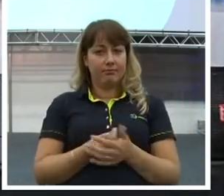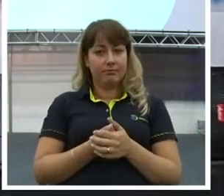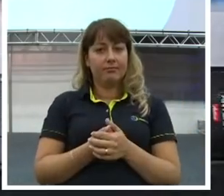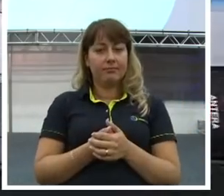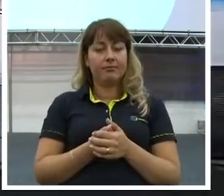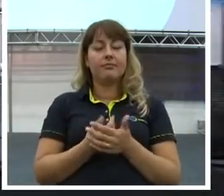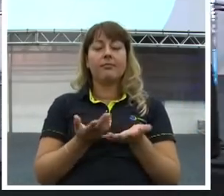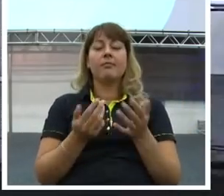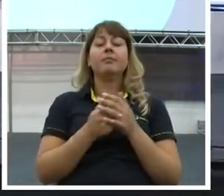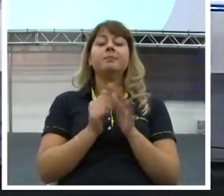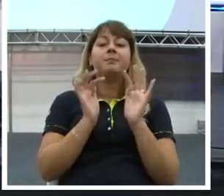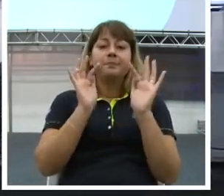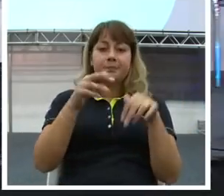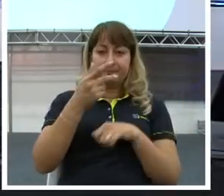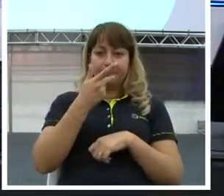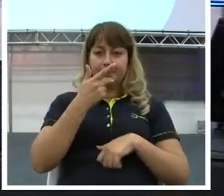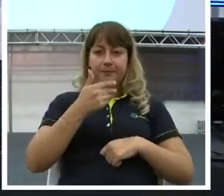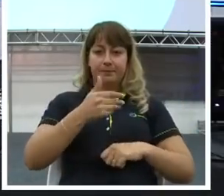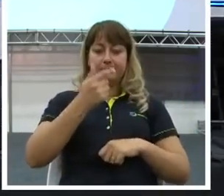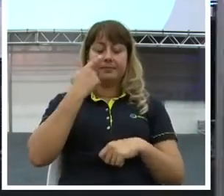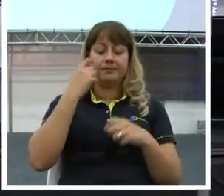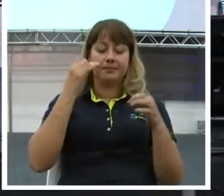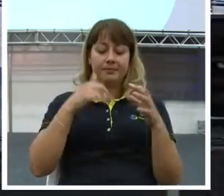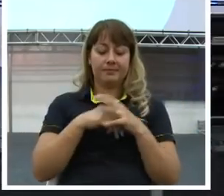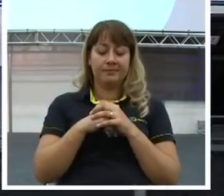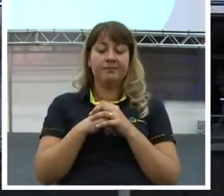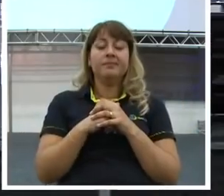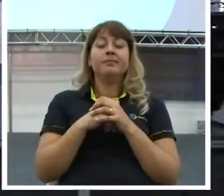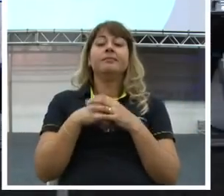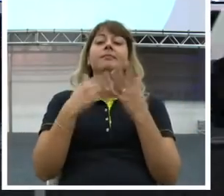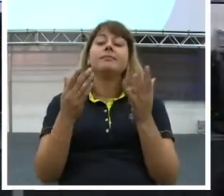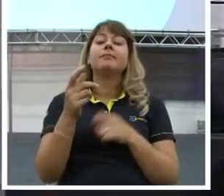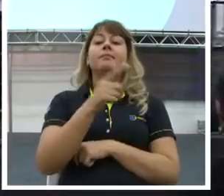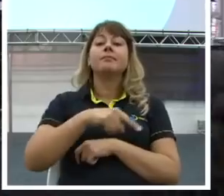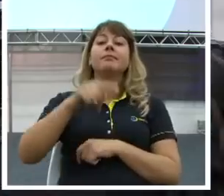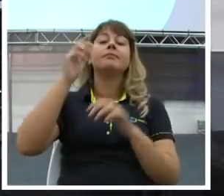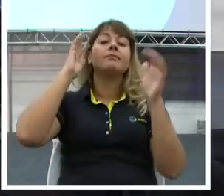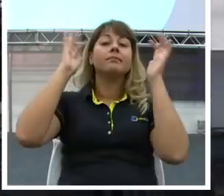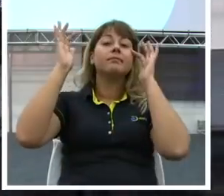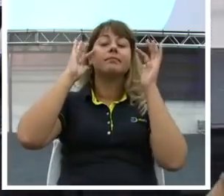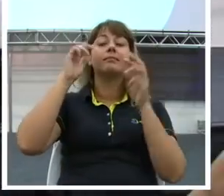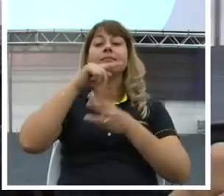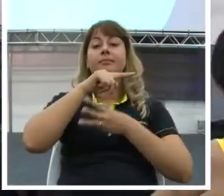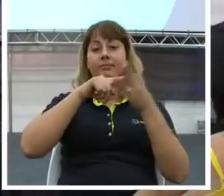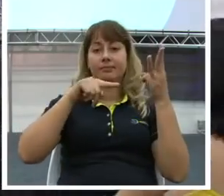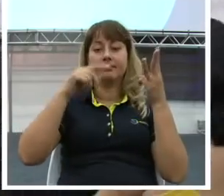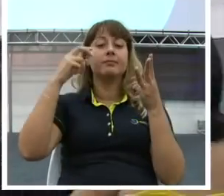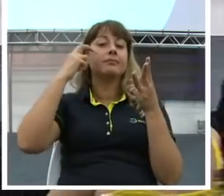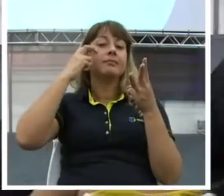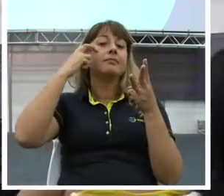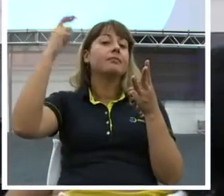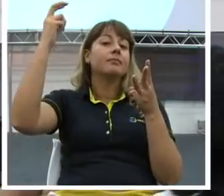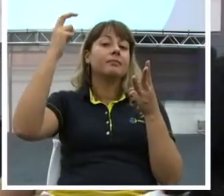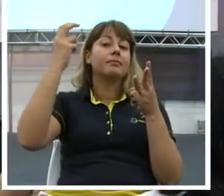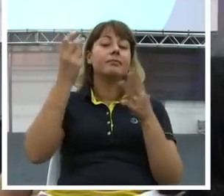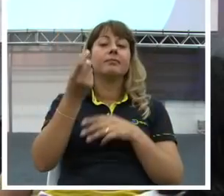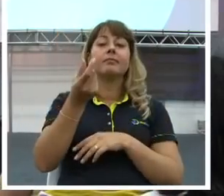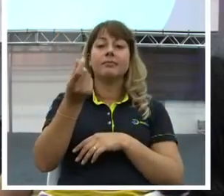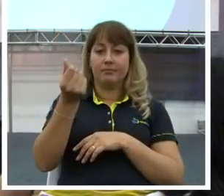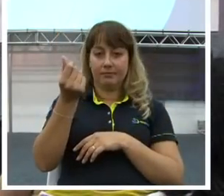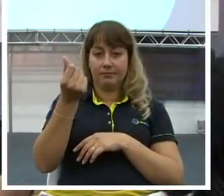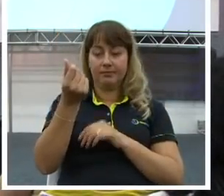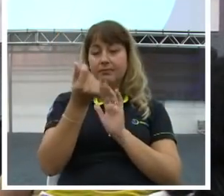No finalzinho eu vou falar sobre isso para vocês. Então a gente desenvolveu as inteligências financeiras. O que eu chamo de múltiplas